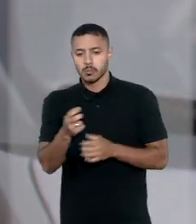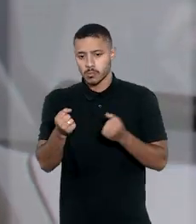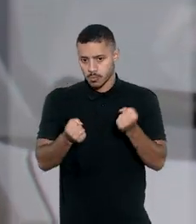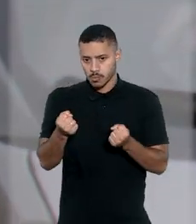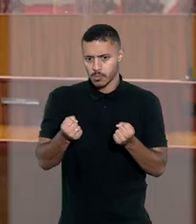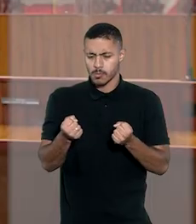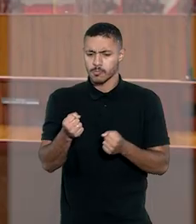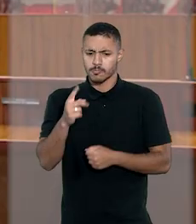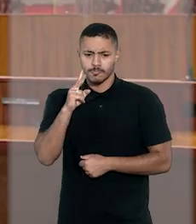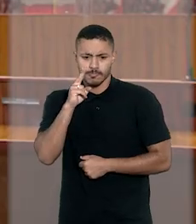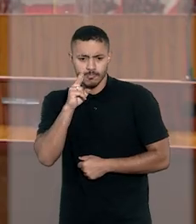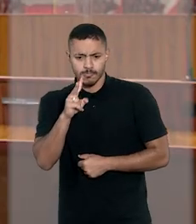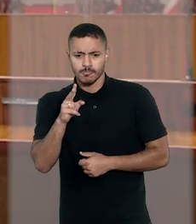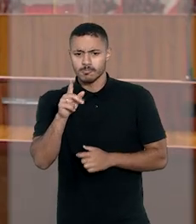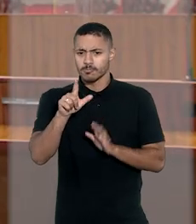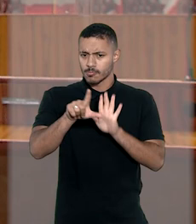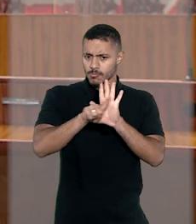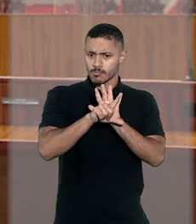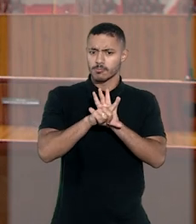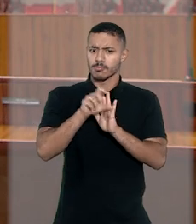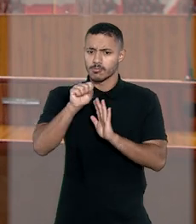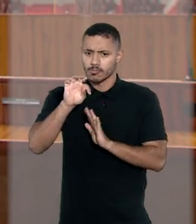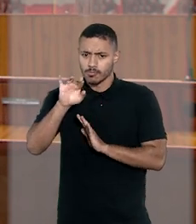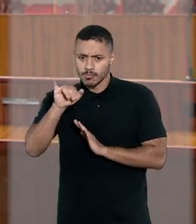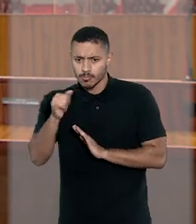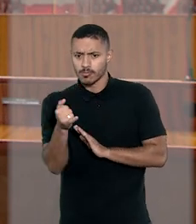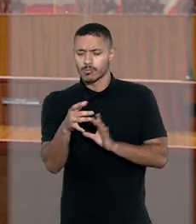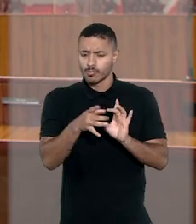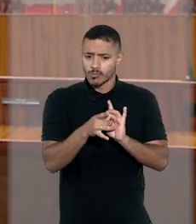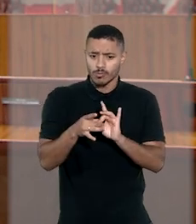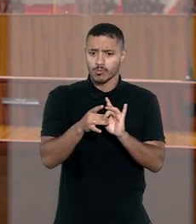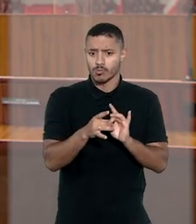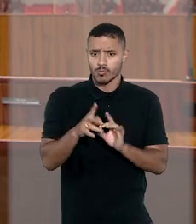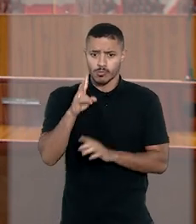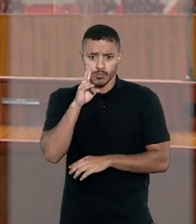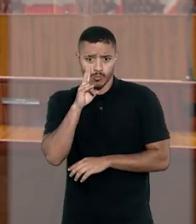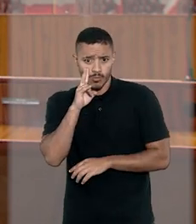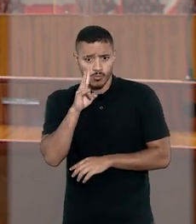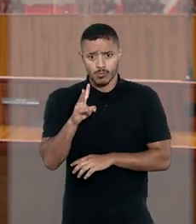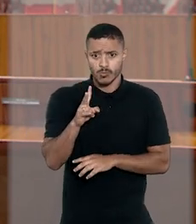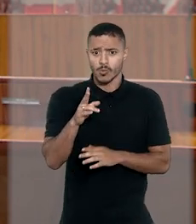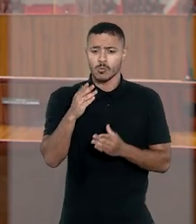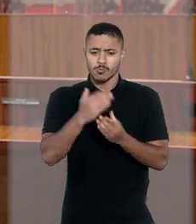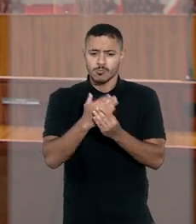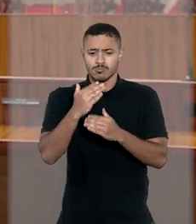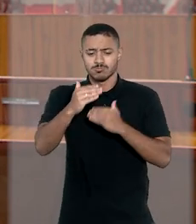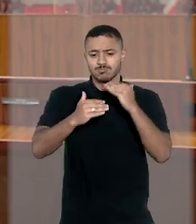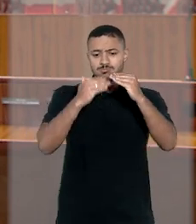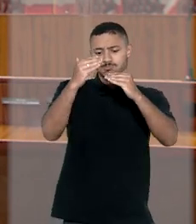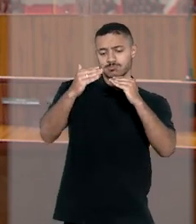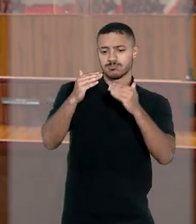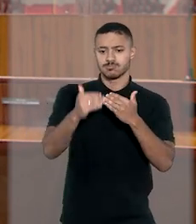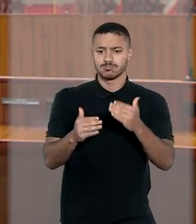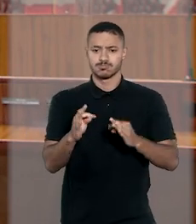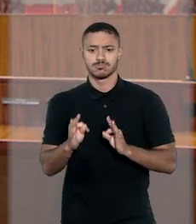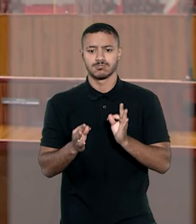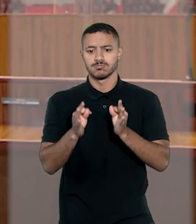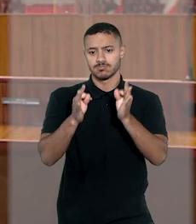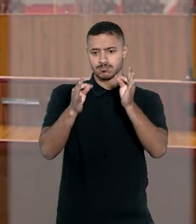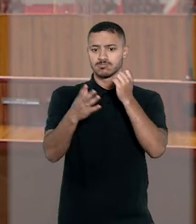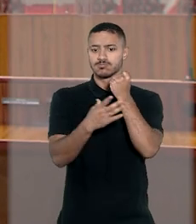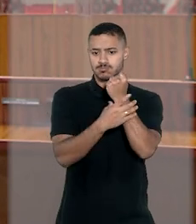dono do carro. Ao contestar a liminar no STJ, a União afirmou que a medida subverte todo o projeto de evolução